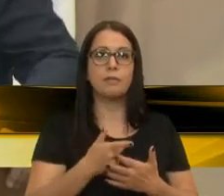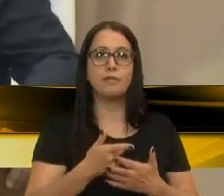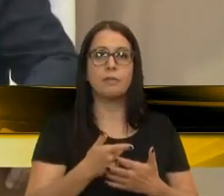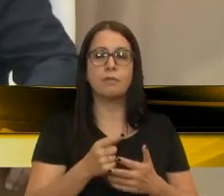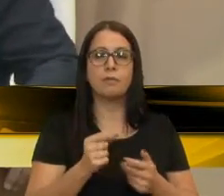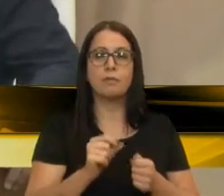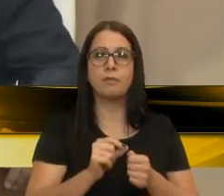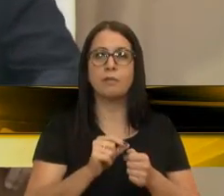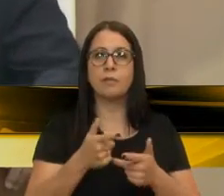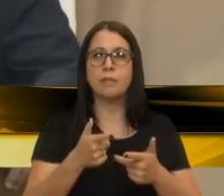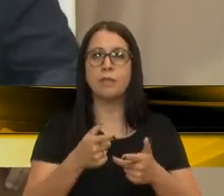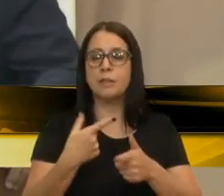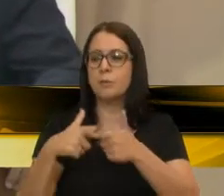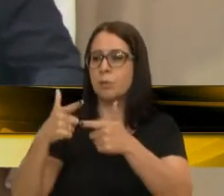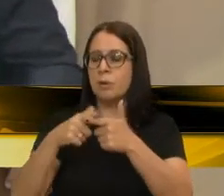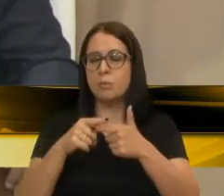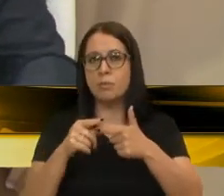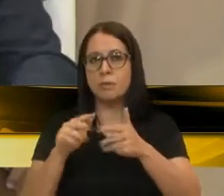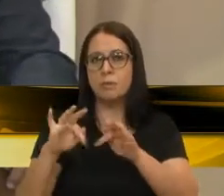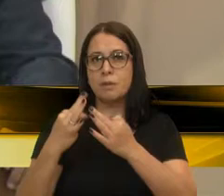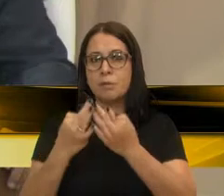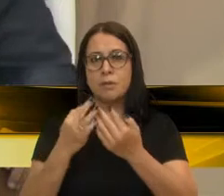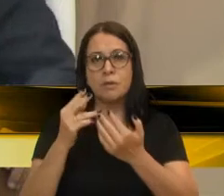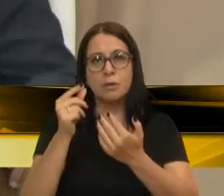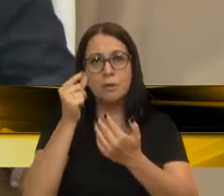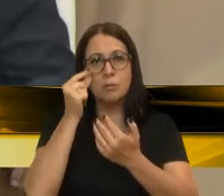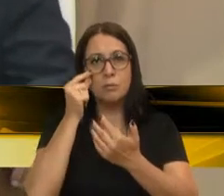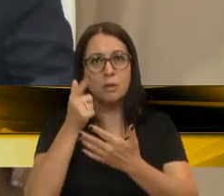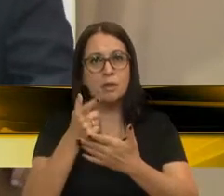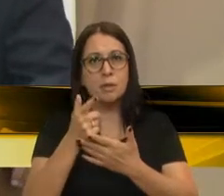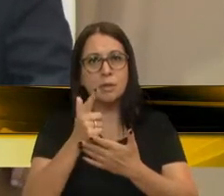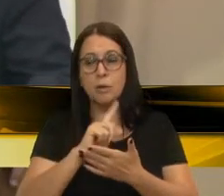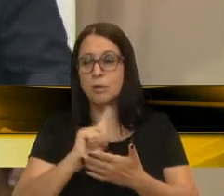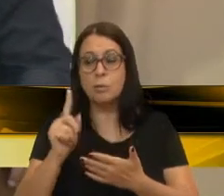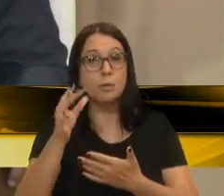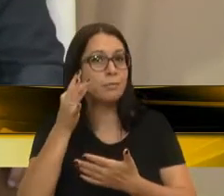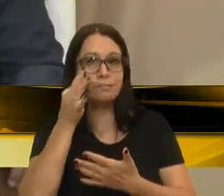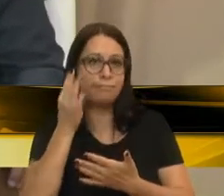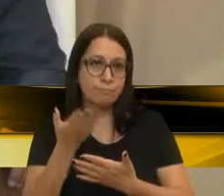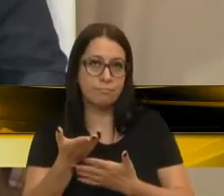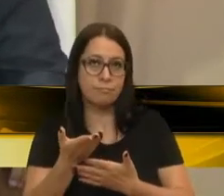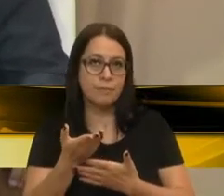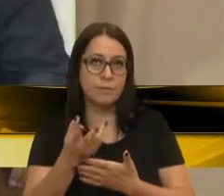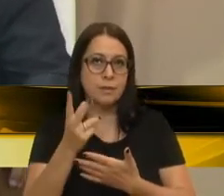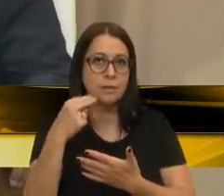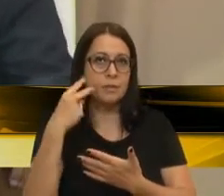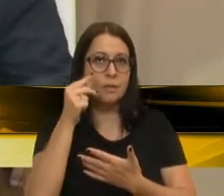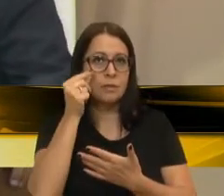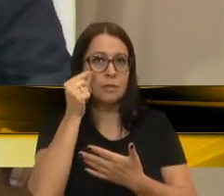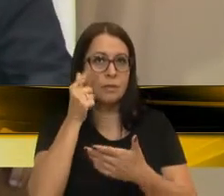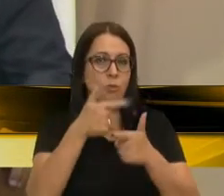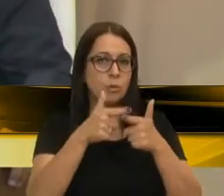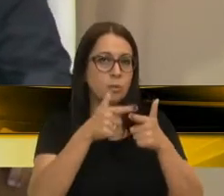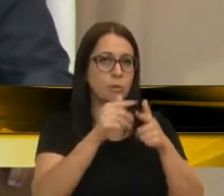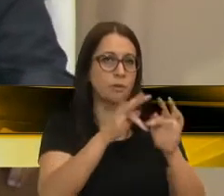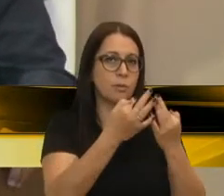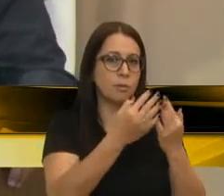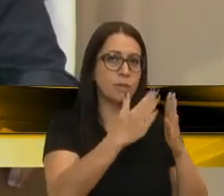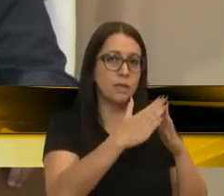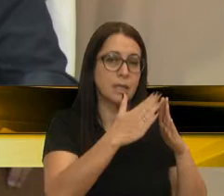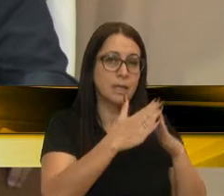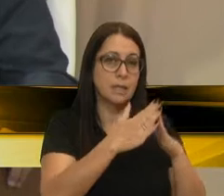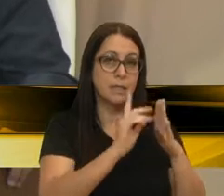tinha problema de família, como o vereador Périco, eu cheguei e não estaria presente. O vereador Périco estava com problema de família ontem em casa,